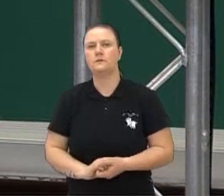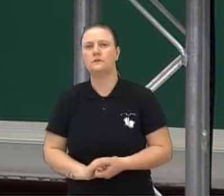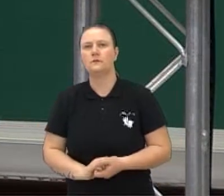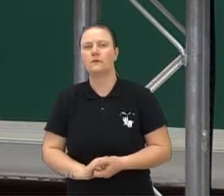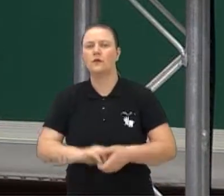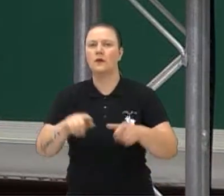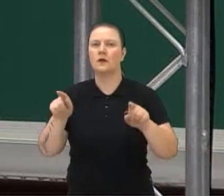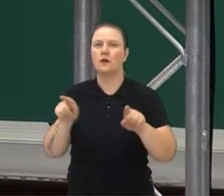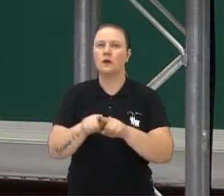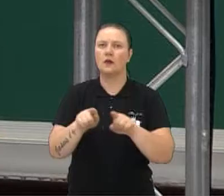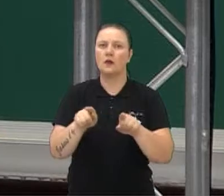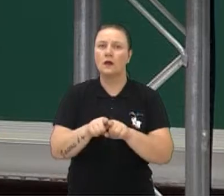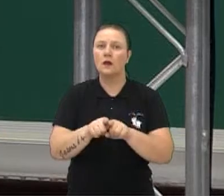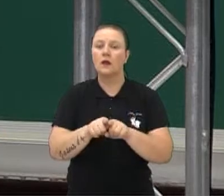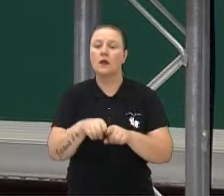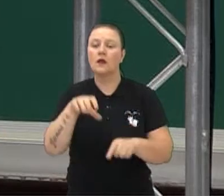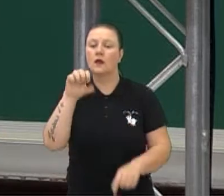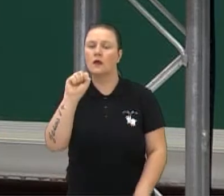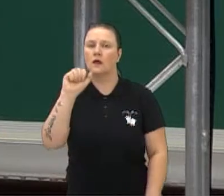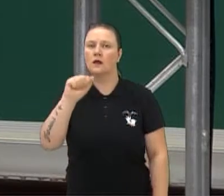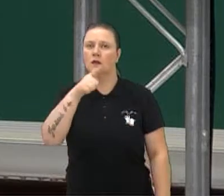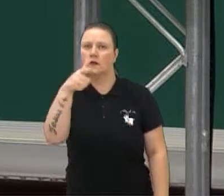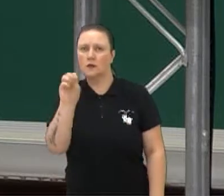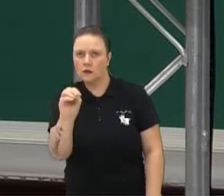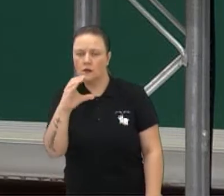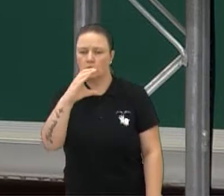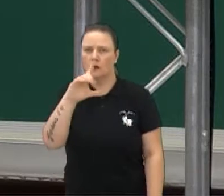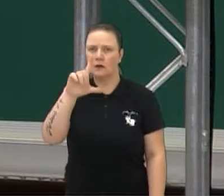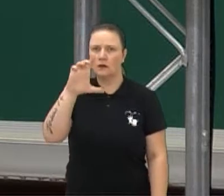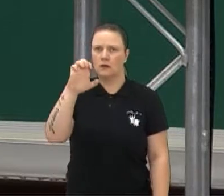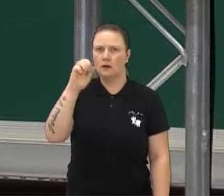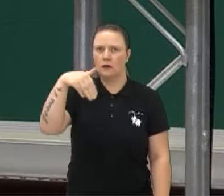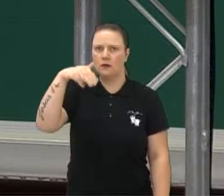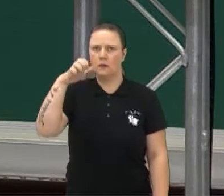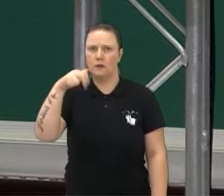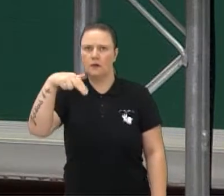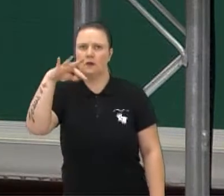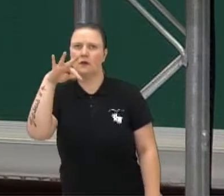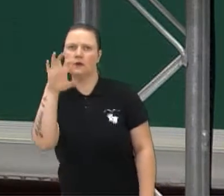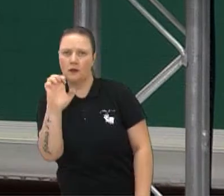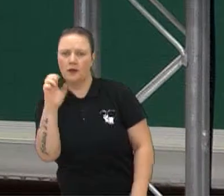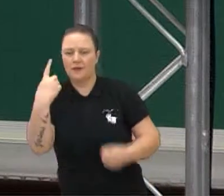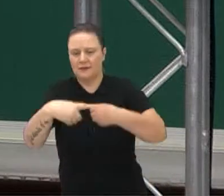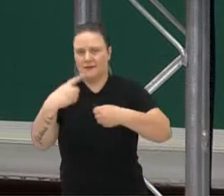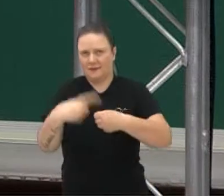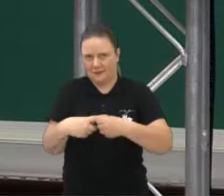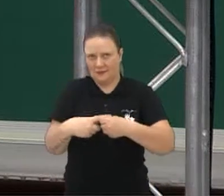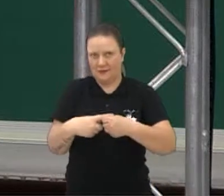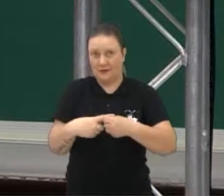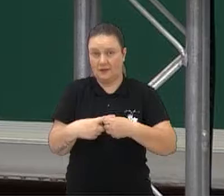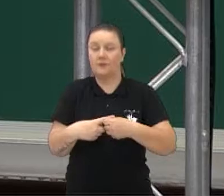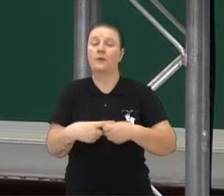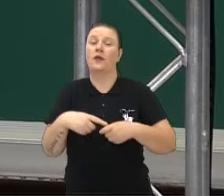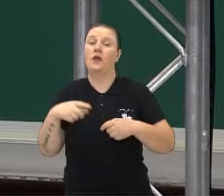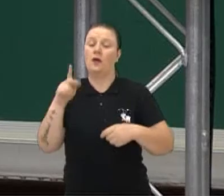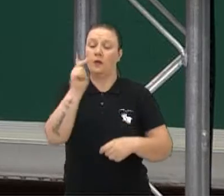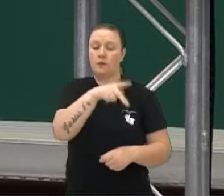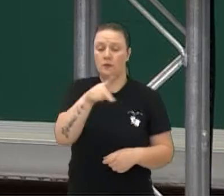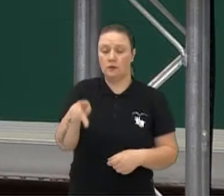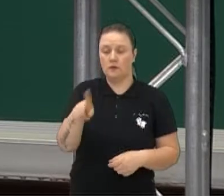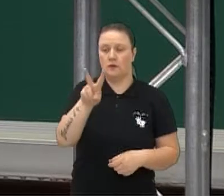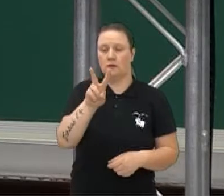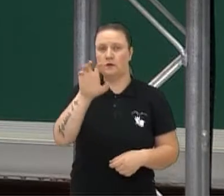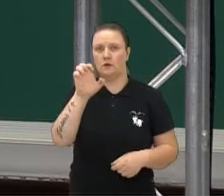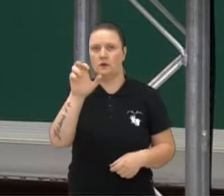Moro no distrito de São Clemente, cidade de Santa Helena, colégio estadual do campo. Professora Verônica